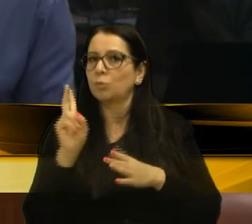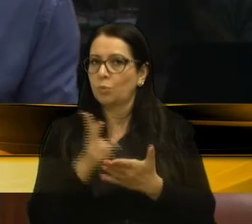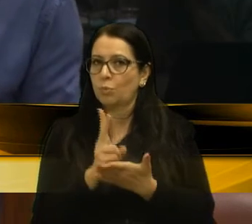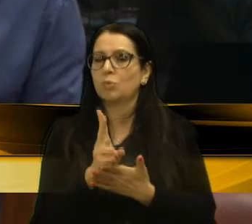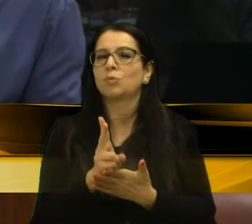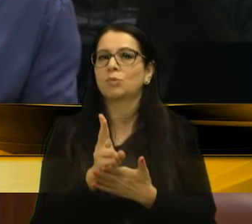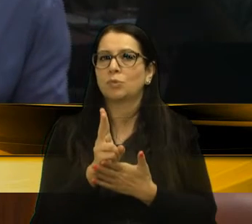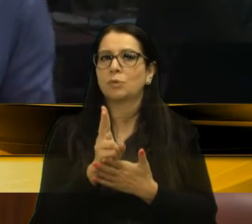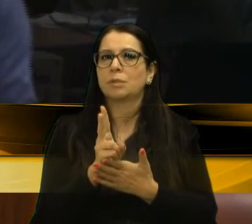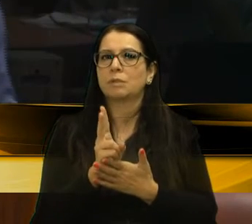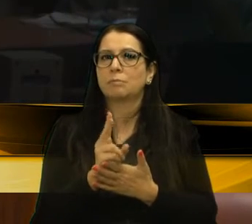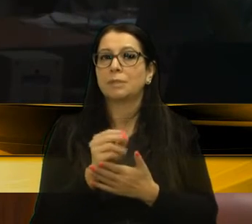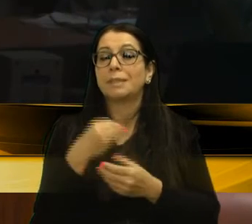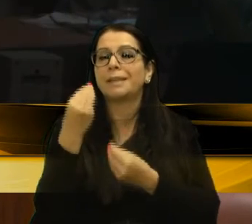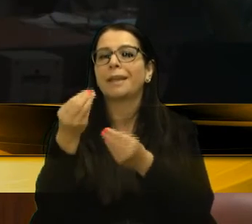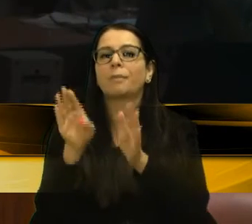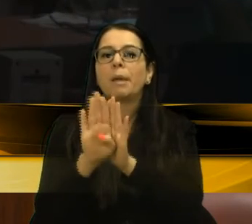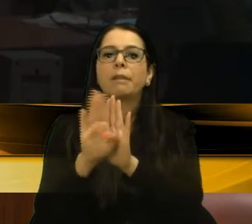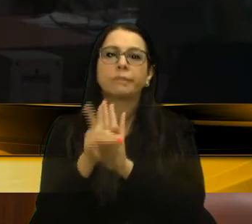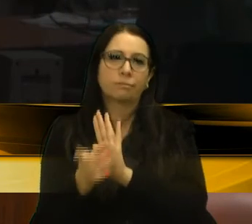se concedendo benefícios.